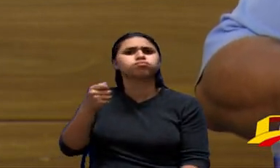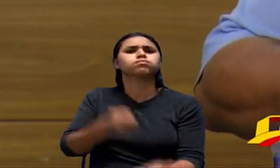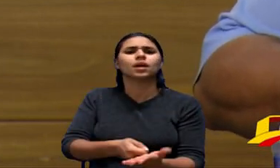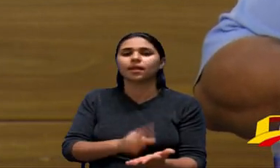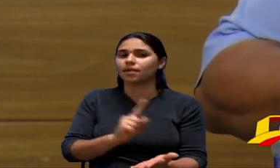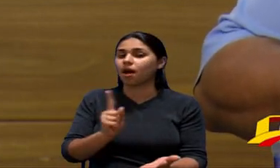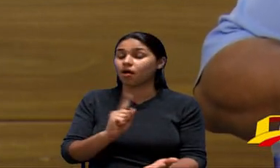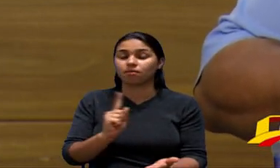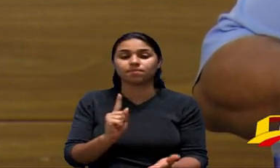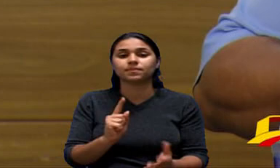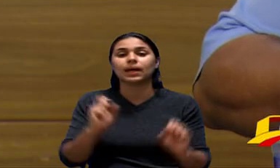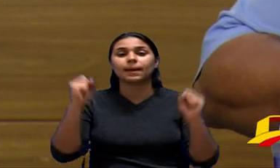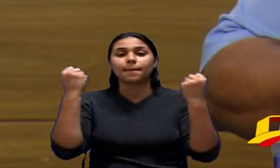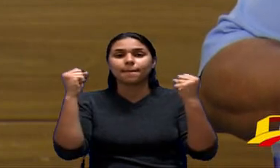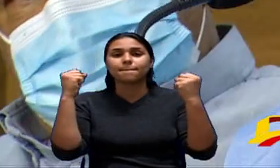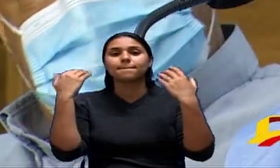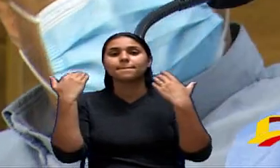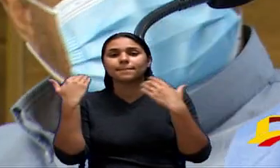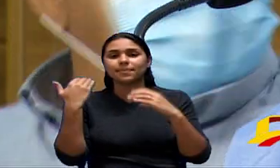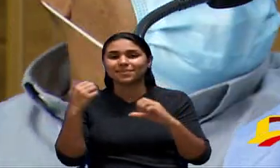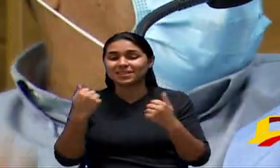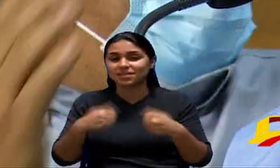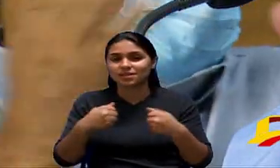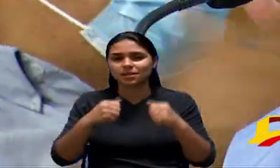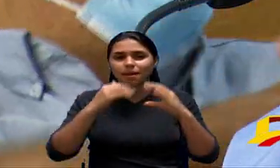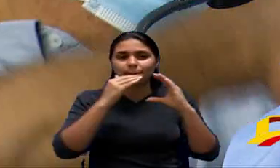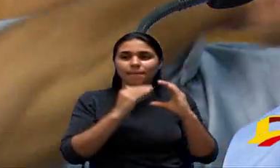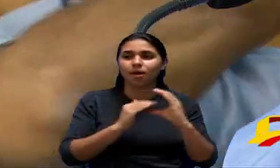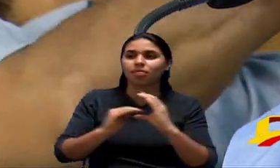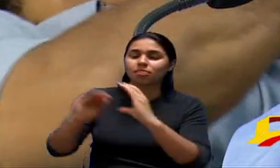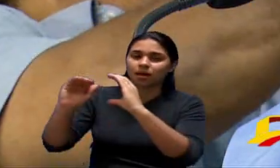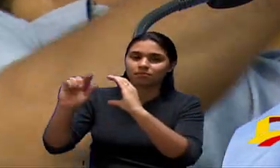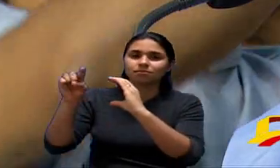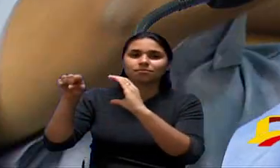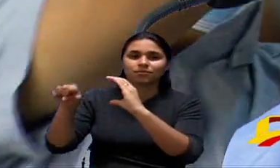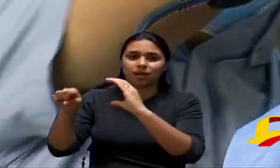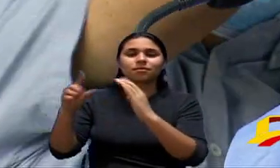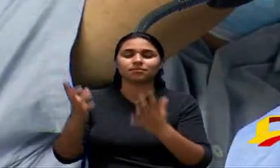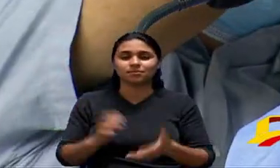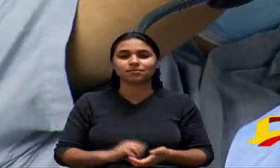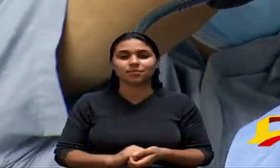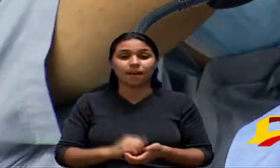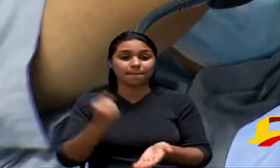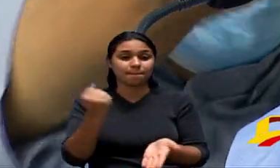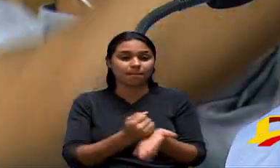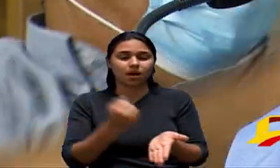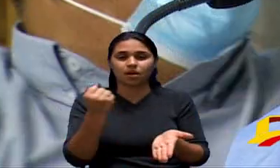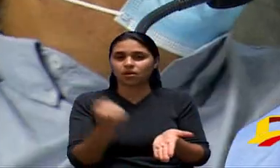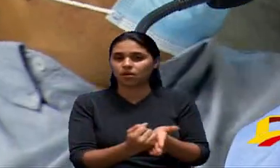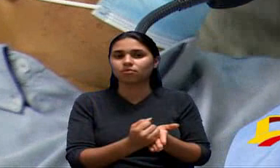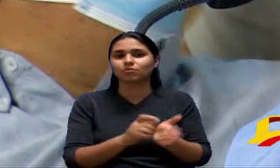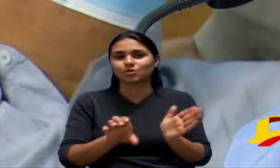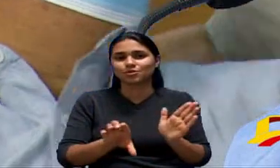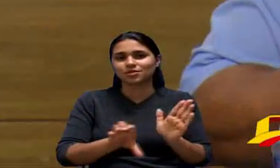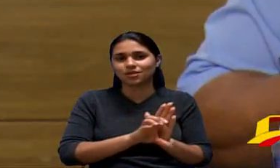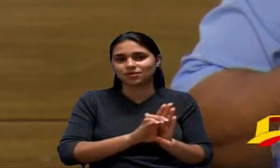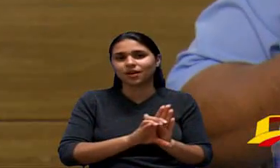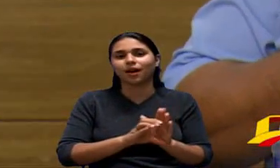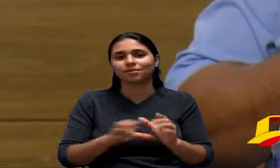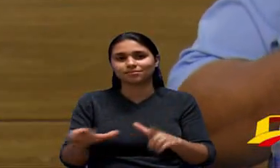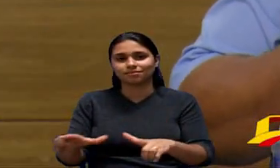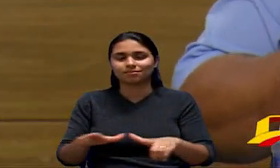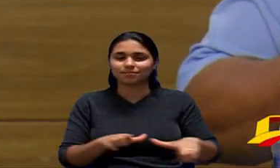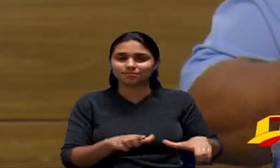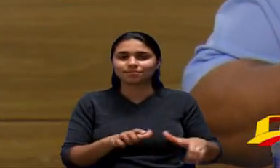teria que encaminhar para o Inmetro pedindo a certificação aí seria interessante eu acho que as coisas funcionam no Brasil da seguinte